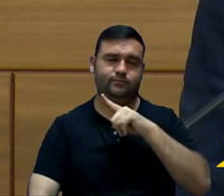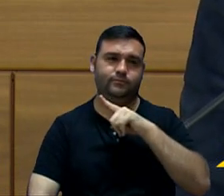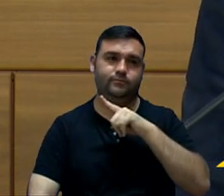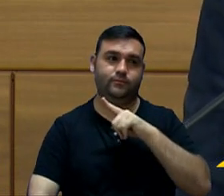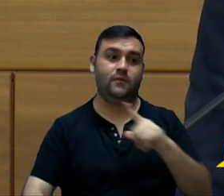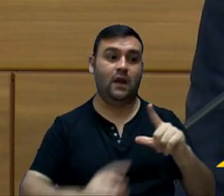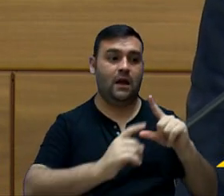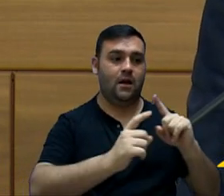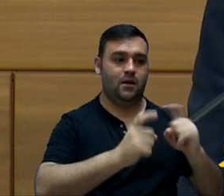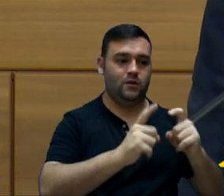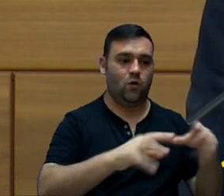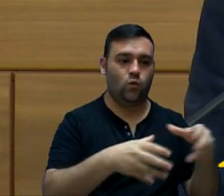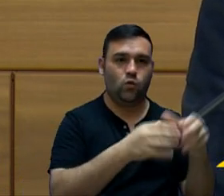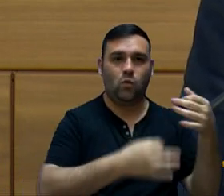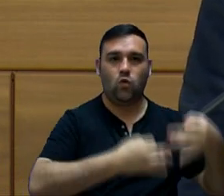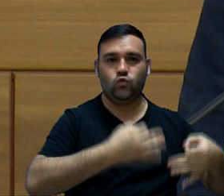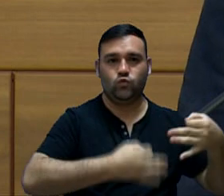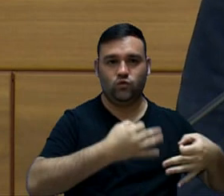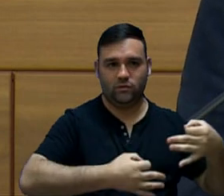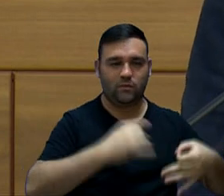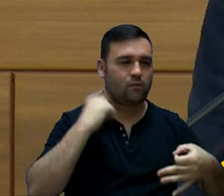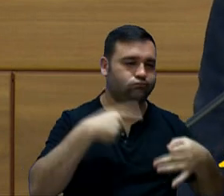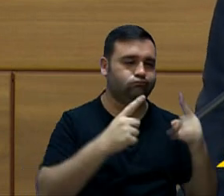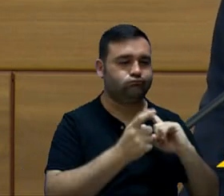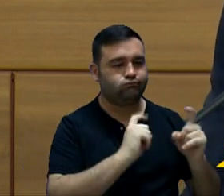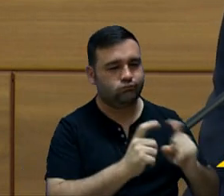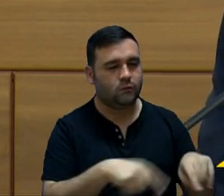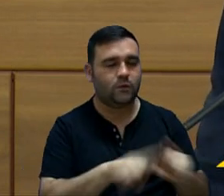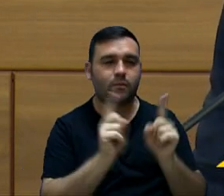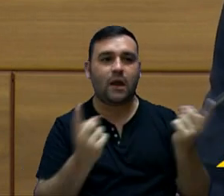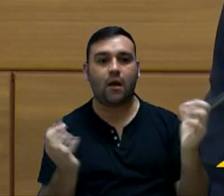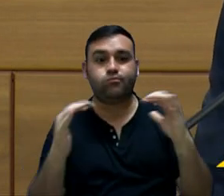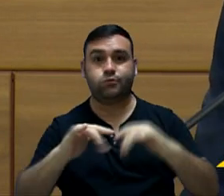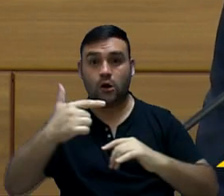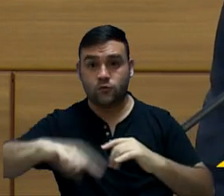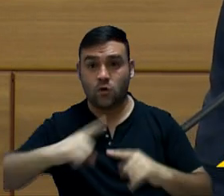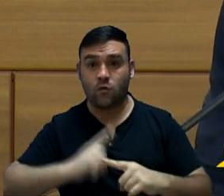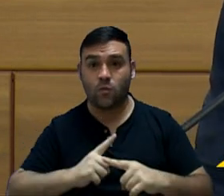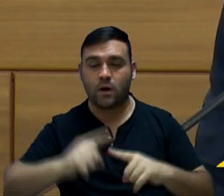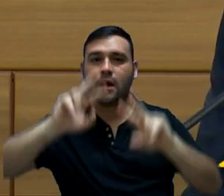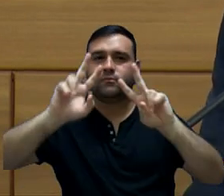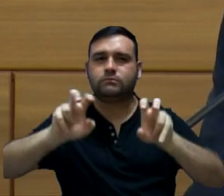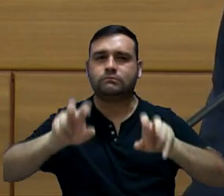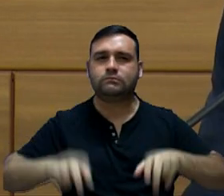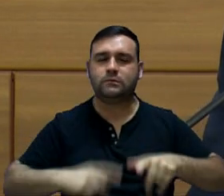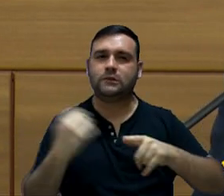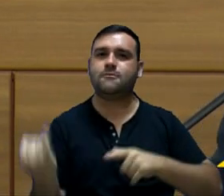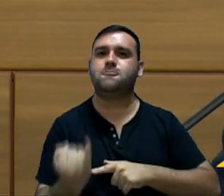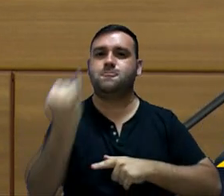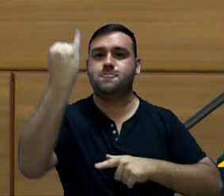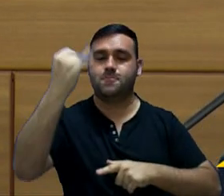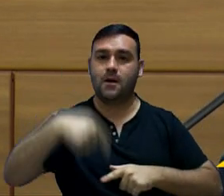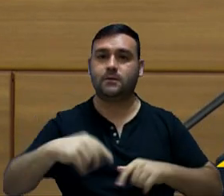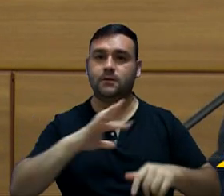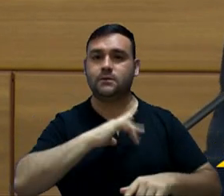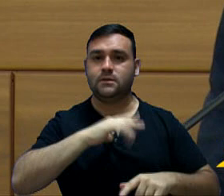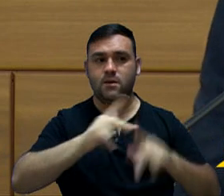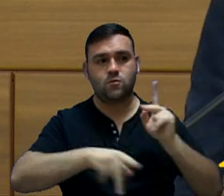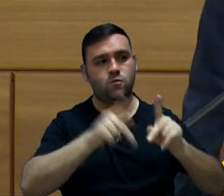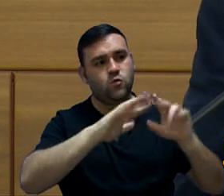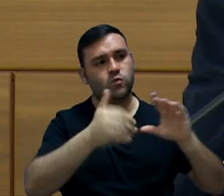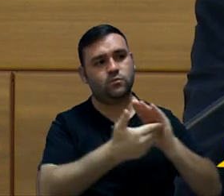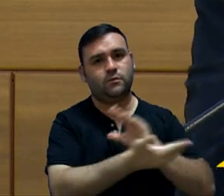depois da reunião da Comissão de Justiça, a gente vai estar se reunindo justamente para isso, para tratar desses temas de extrema importância para a